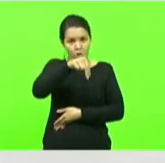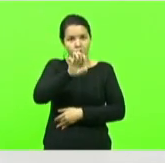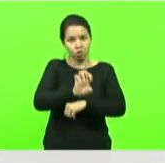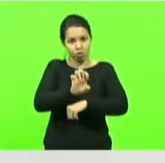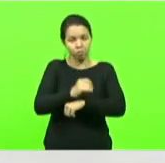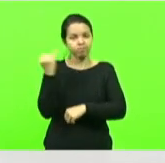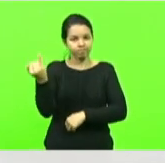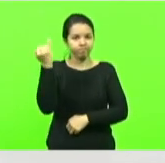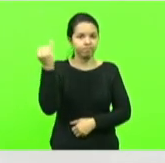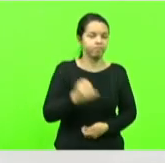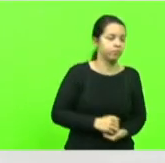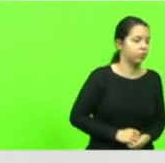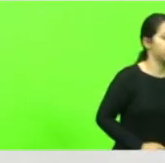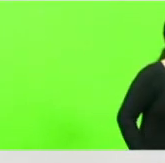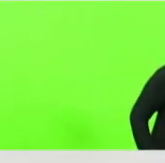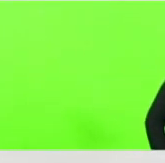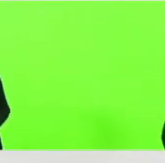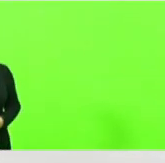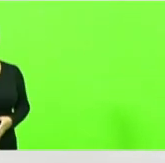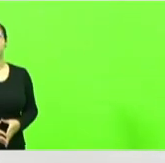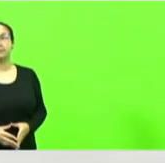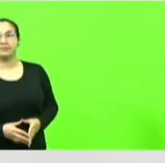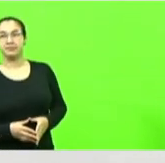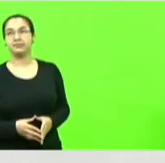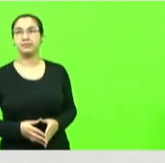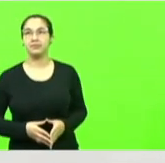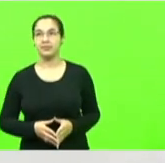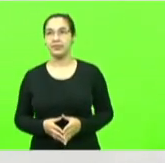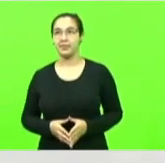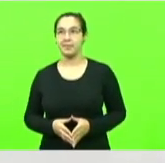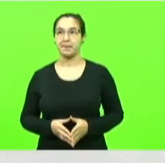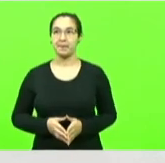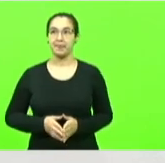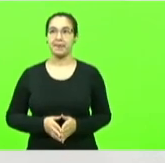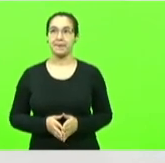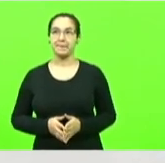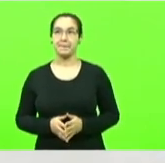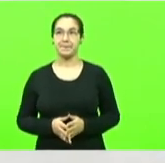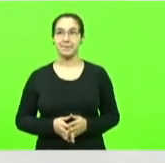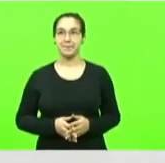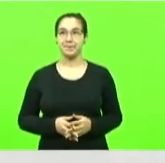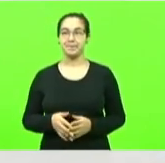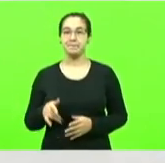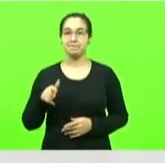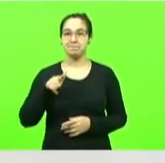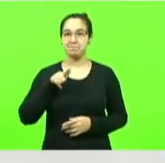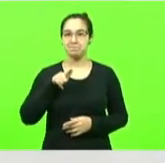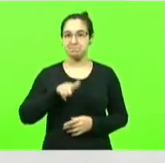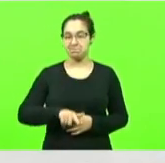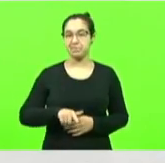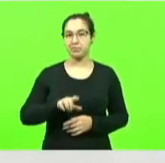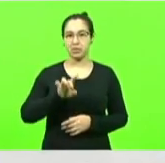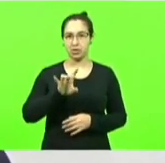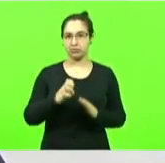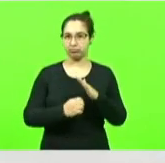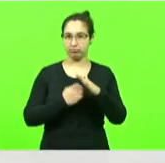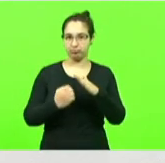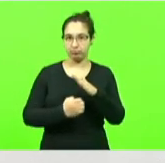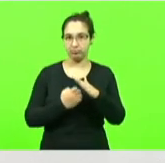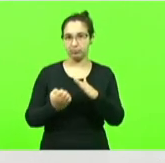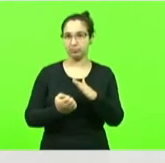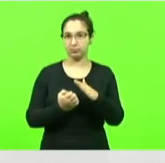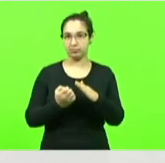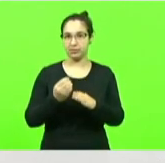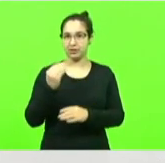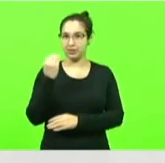resultar num custo menor inclusive não só para a empresa mas para quem consome os